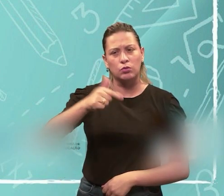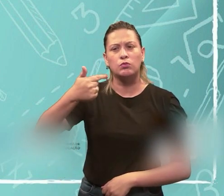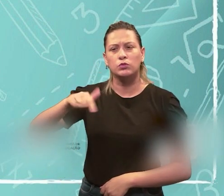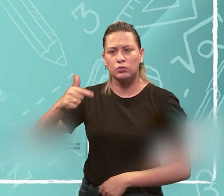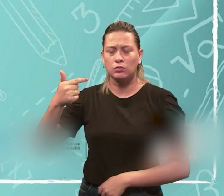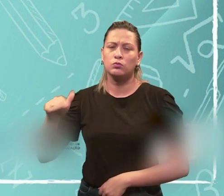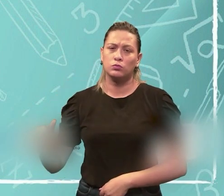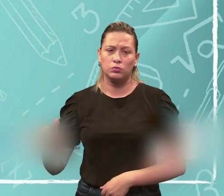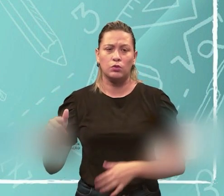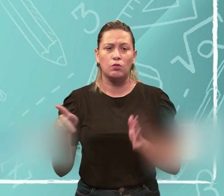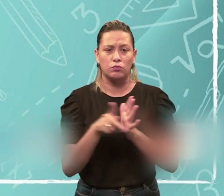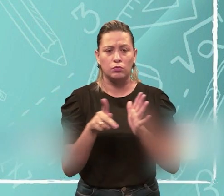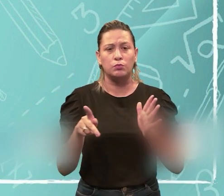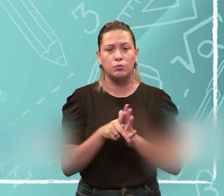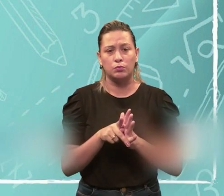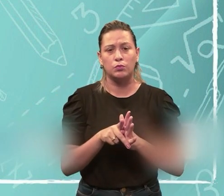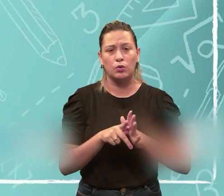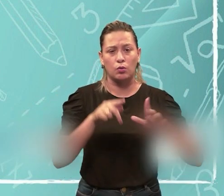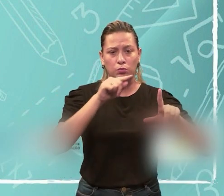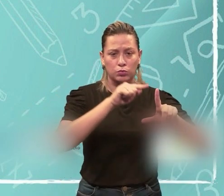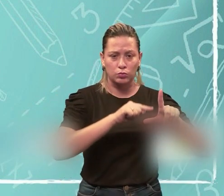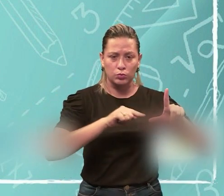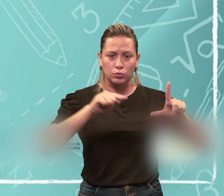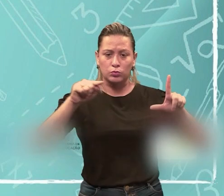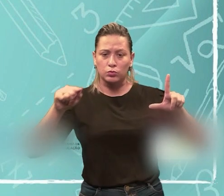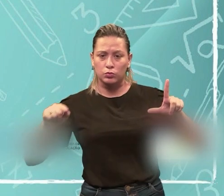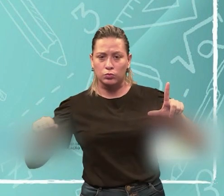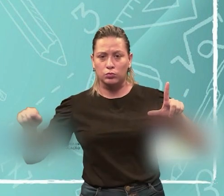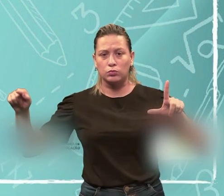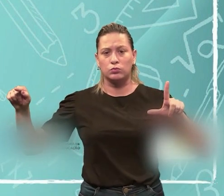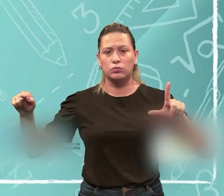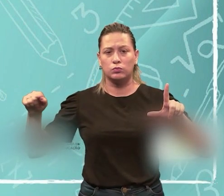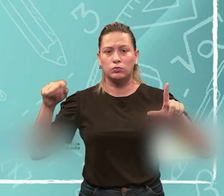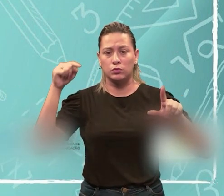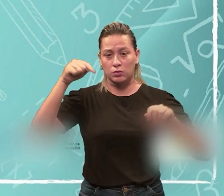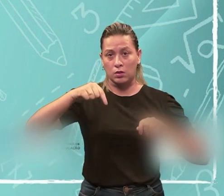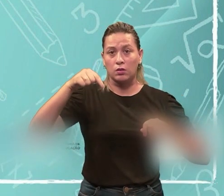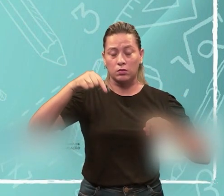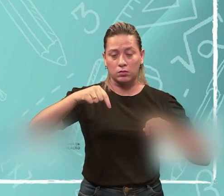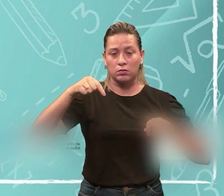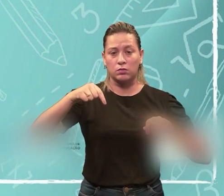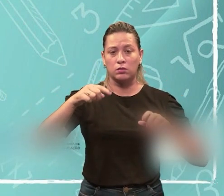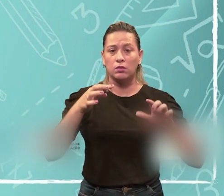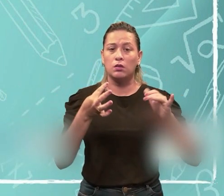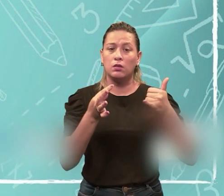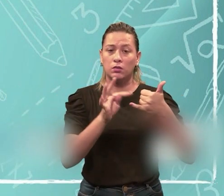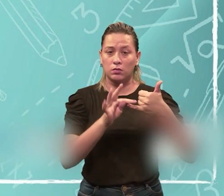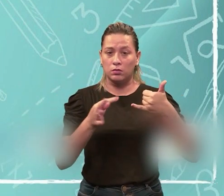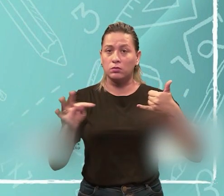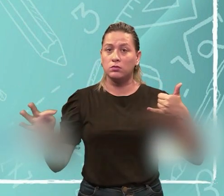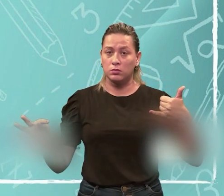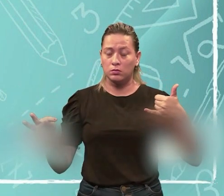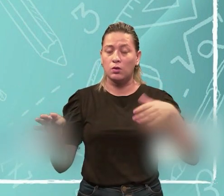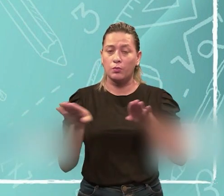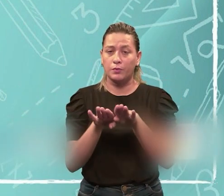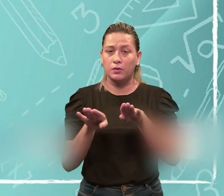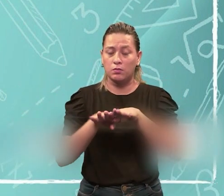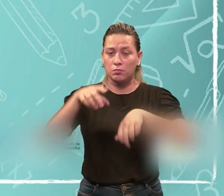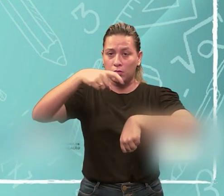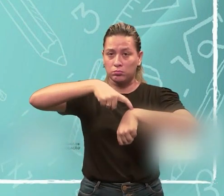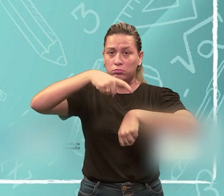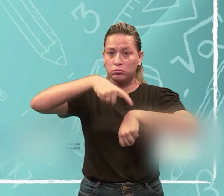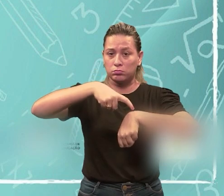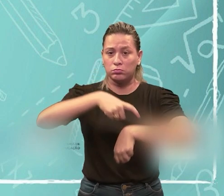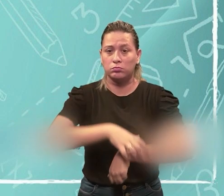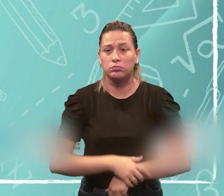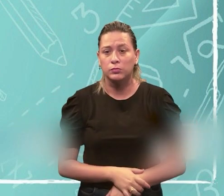tempo de um ciclo, é, conforme a figura aqui, né, aqui é um gráfico de tensão e tempo, então,